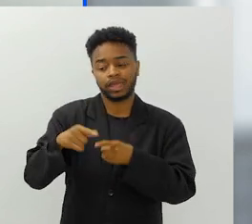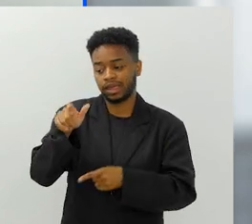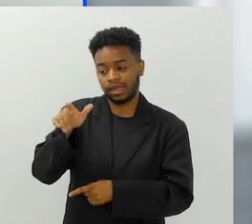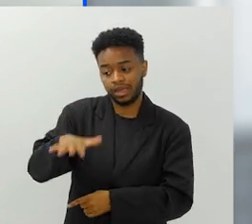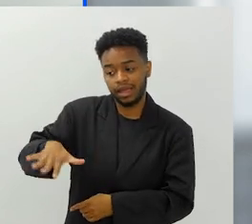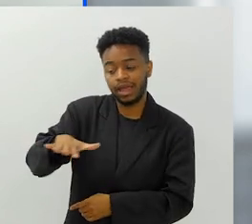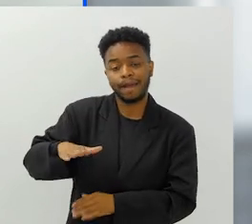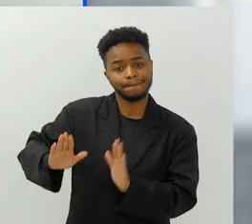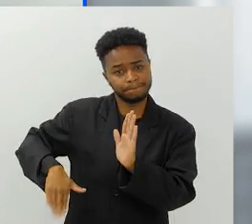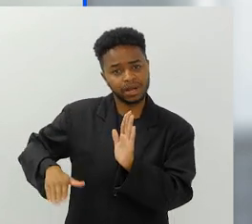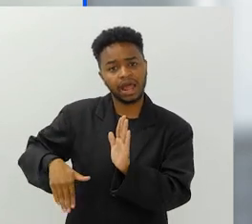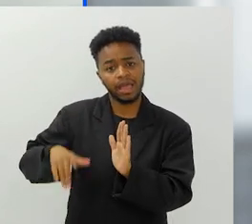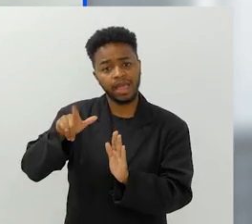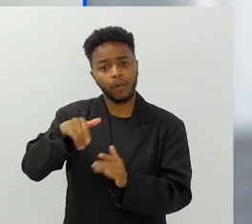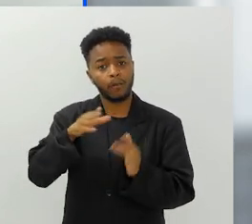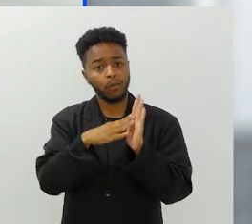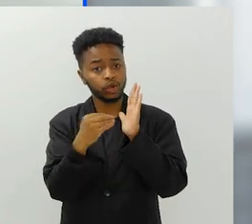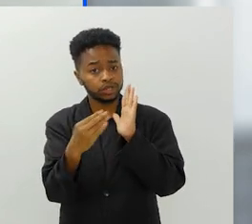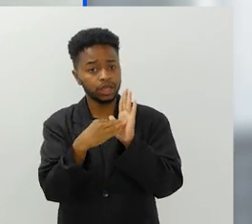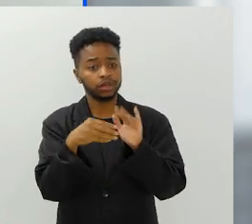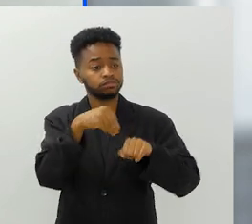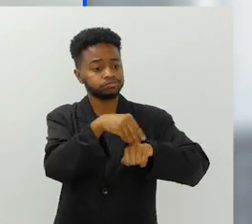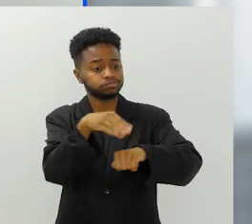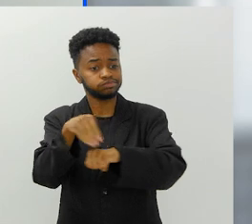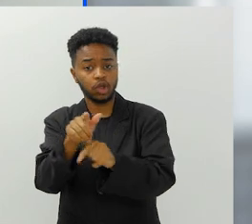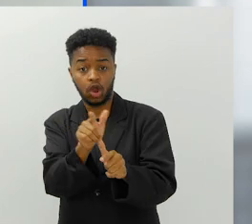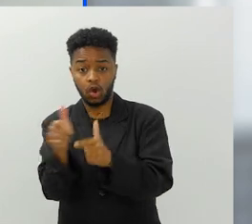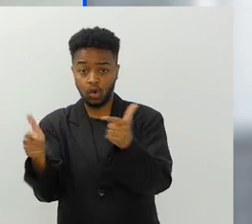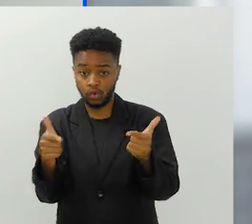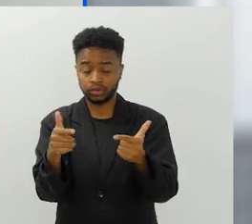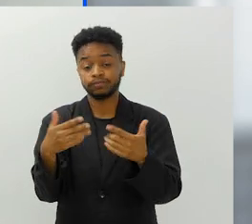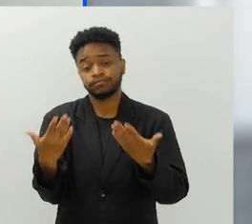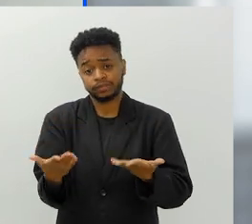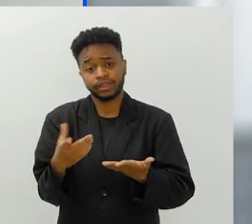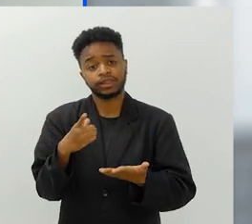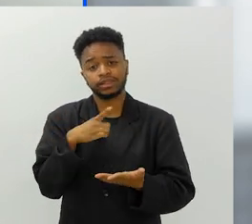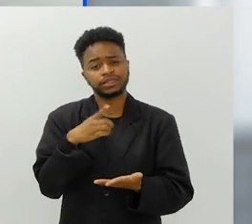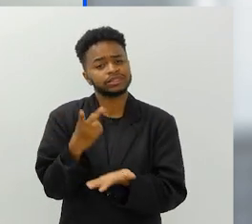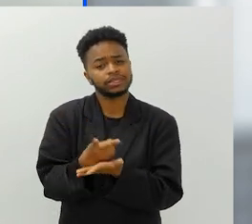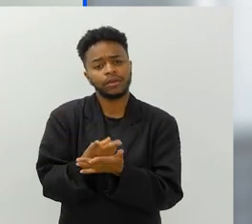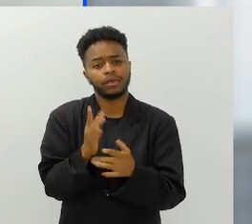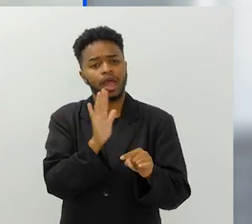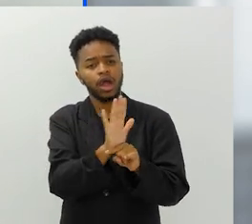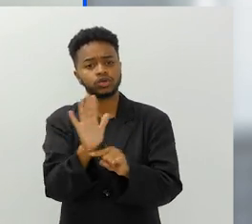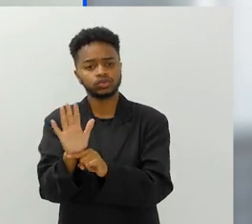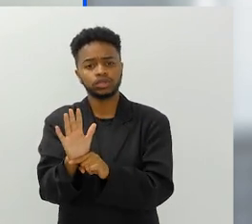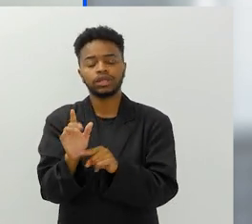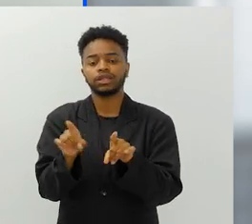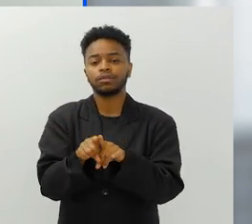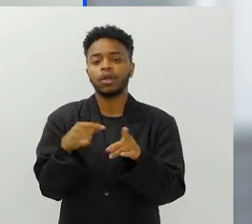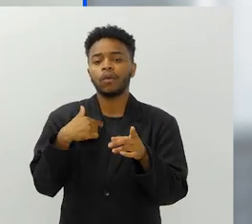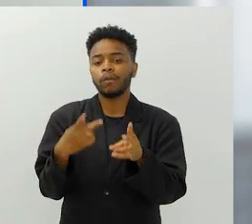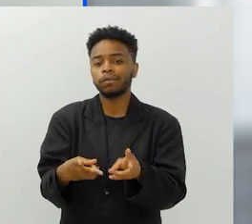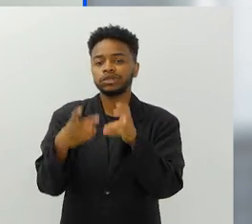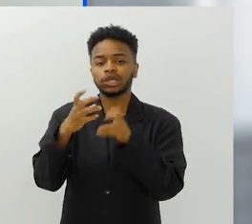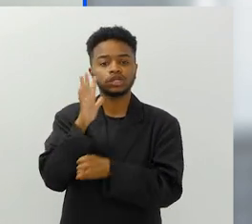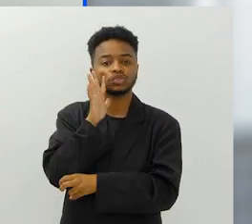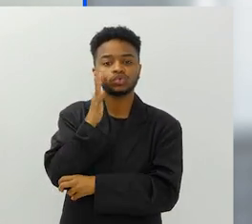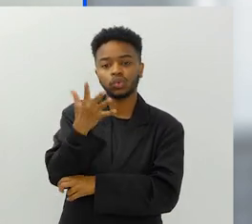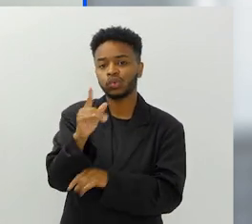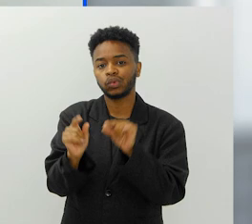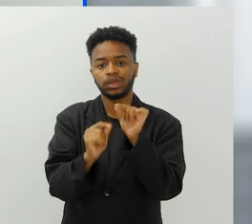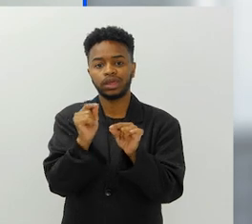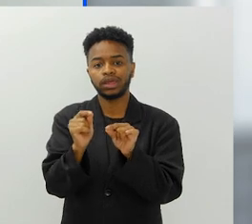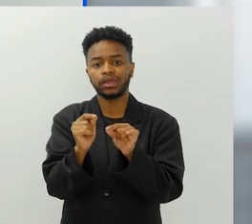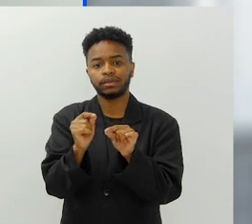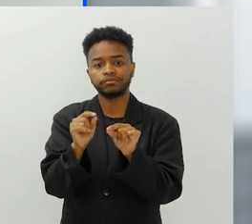exemplo de praia é um exemplo a ser inspirador para outras, sem dúvida, tudo isso sempre ajuda. Eu vejo sempre que a